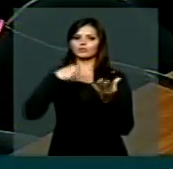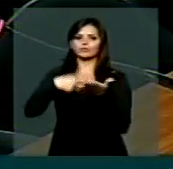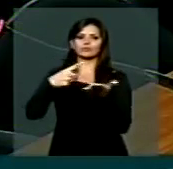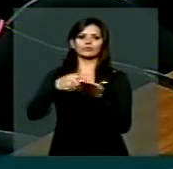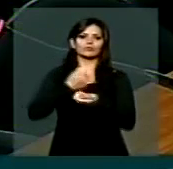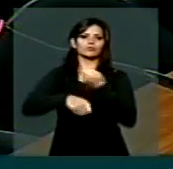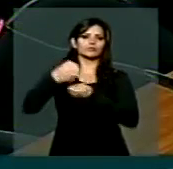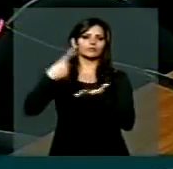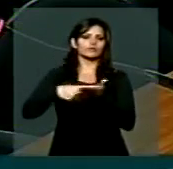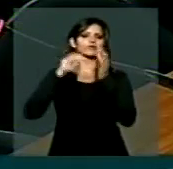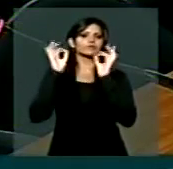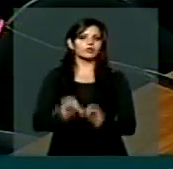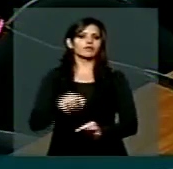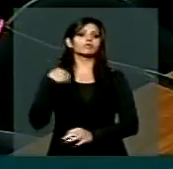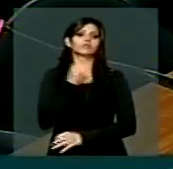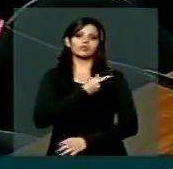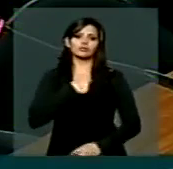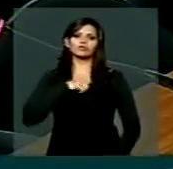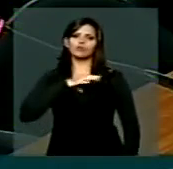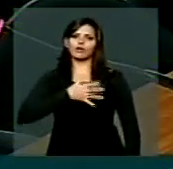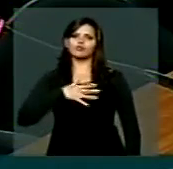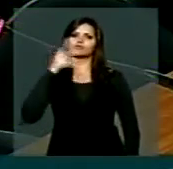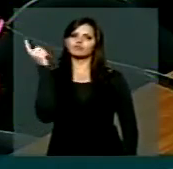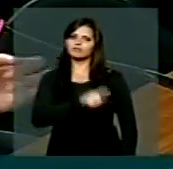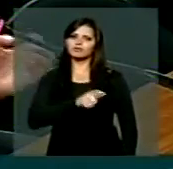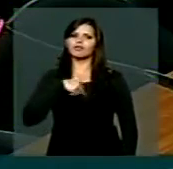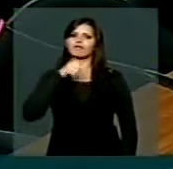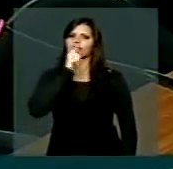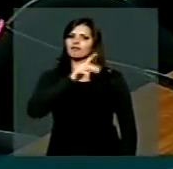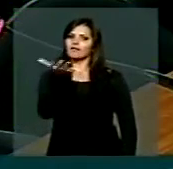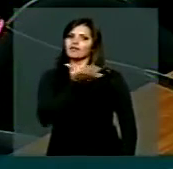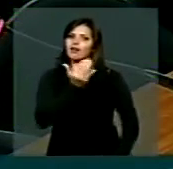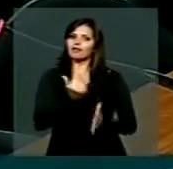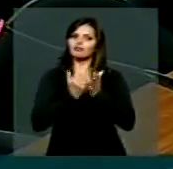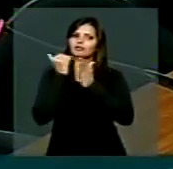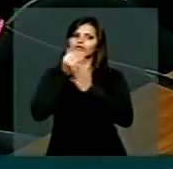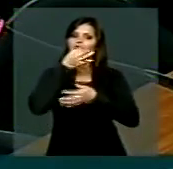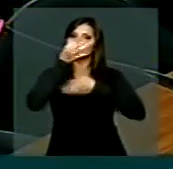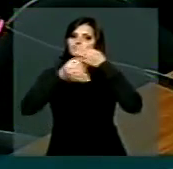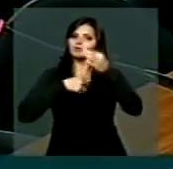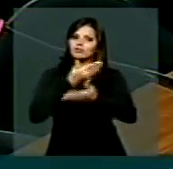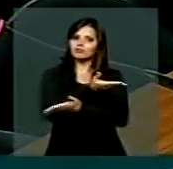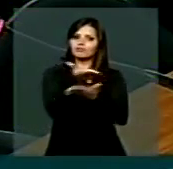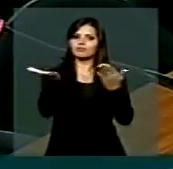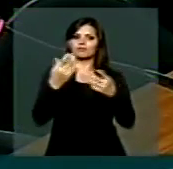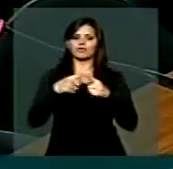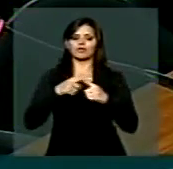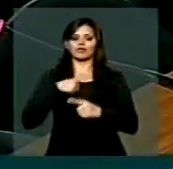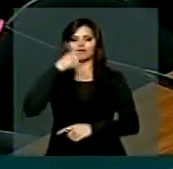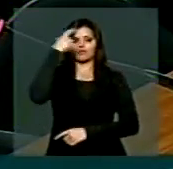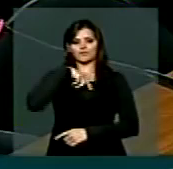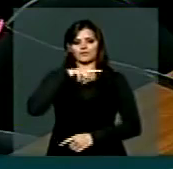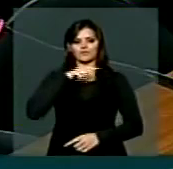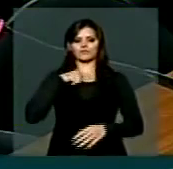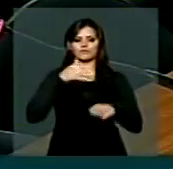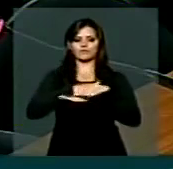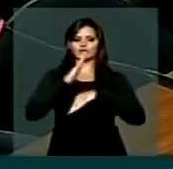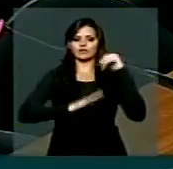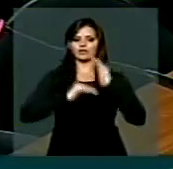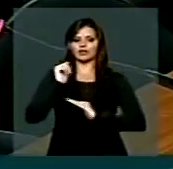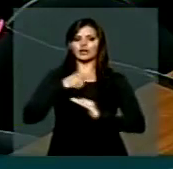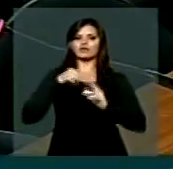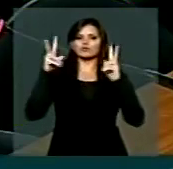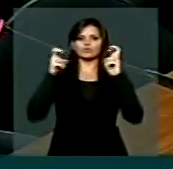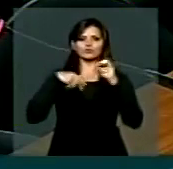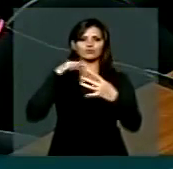a fazer isso funcionar. Nós precisamos receber sugestões de vocês. Eu que tenho uma certa intimidade com o assunto,